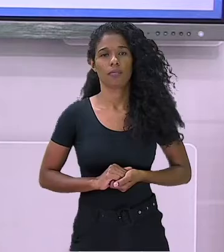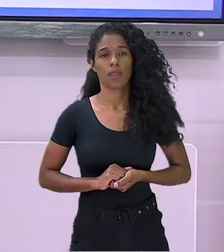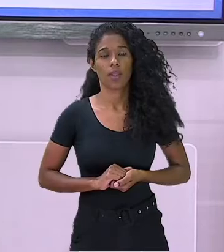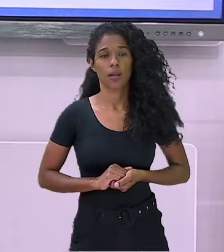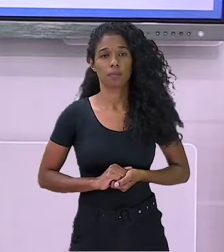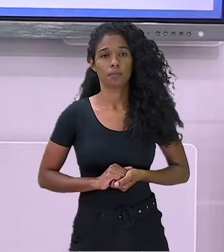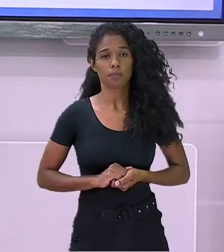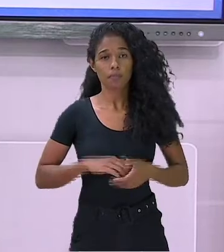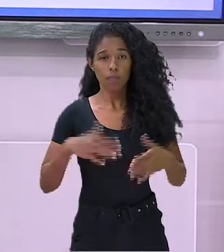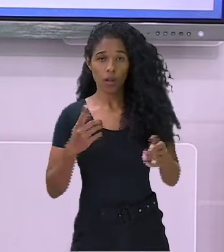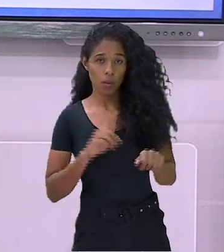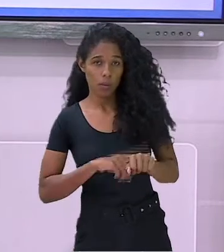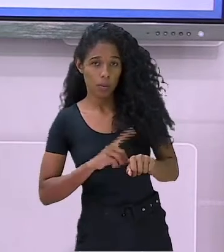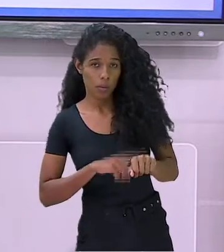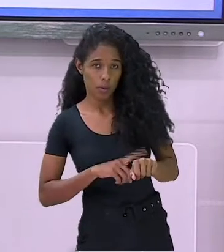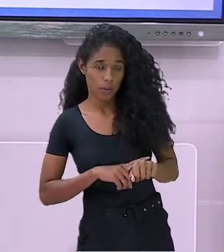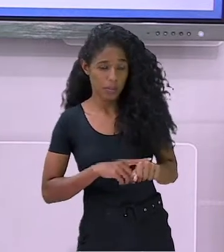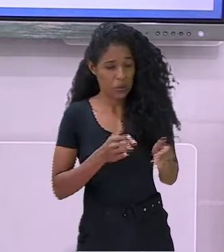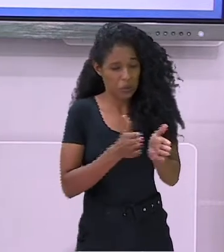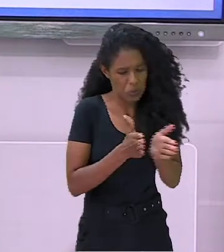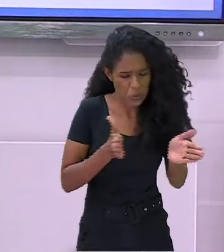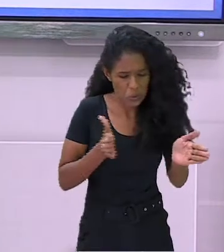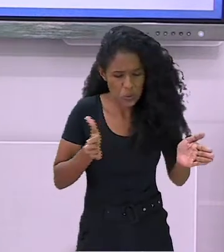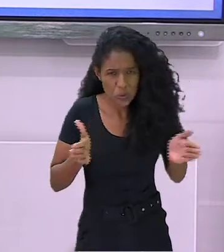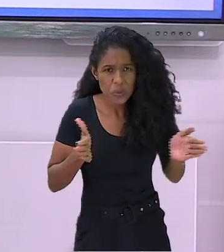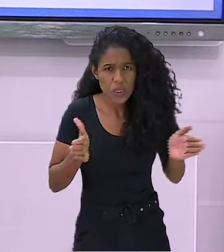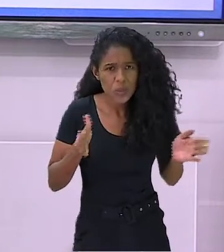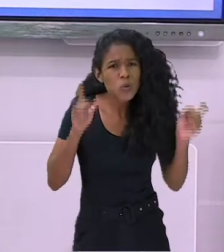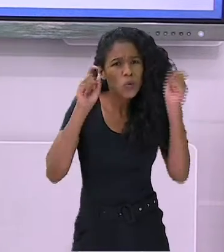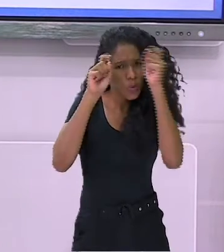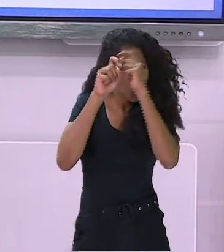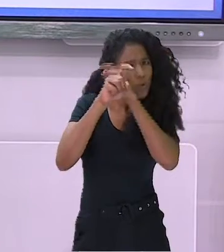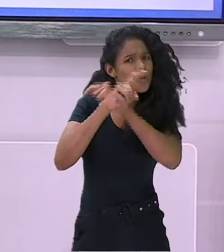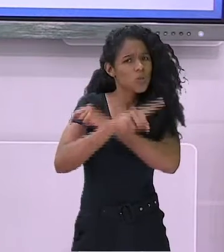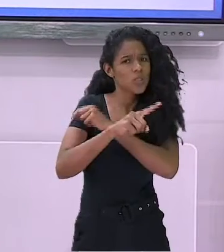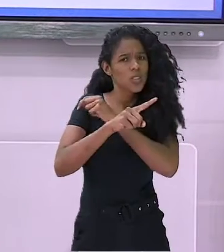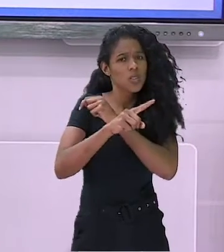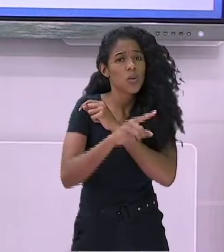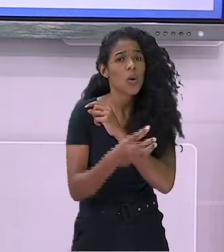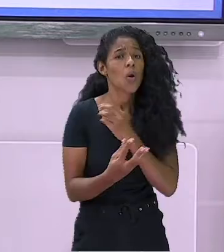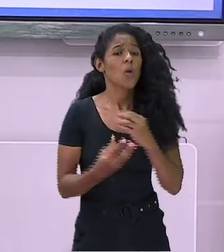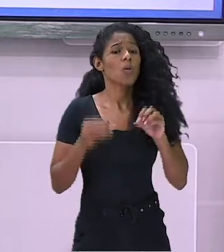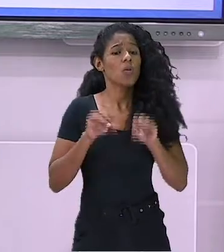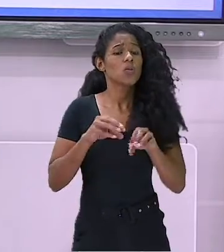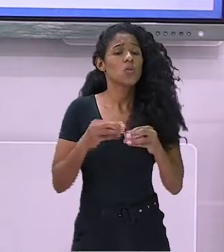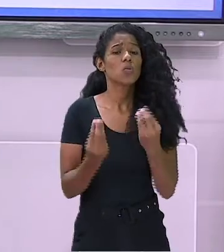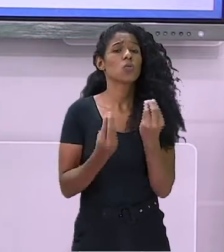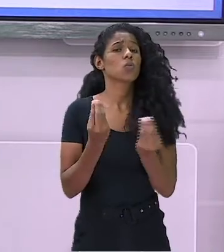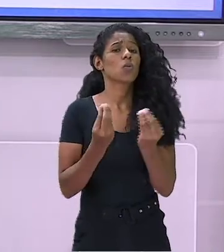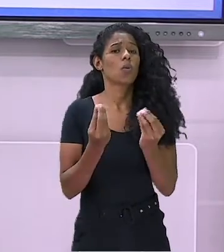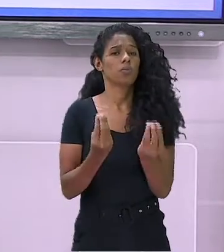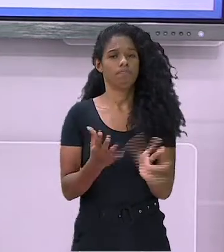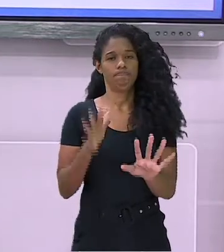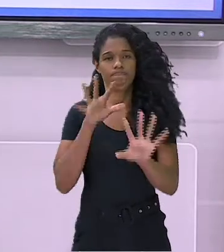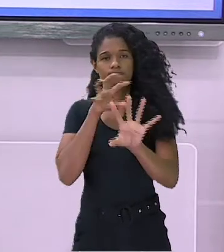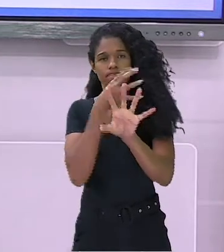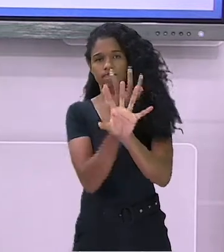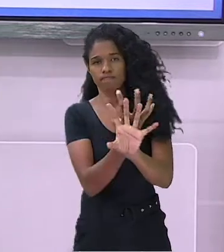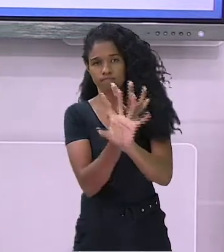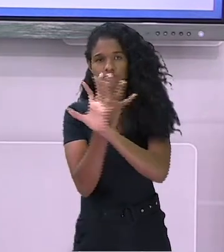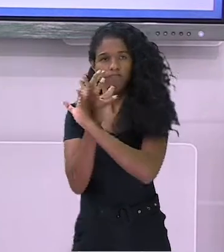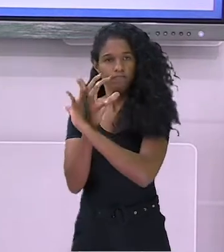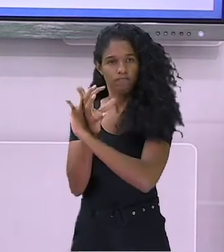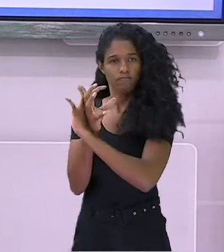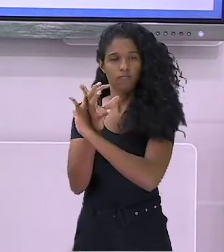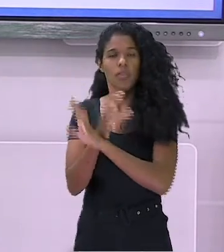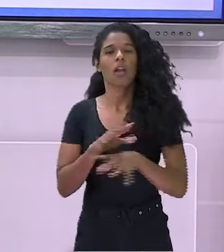Neste momento atípico em que estamos vivenciando o ensino remoto, a parceria entre escola e família